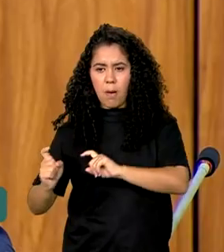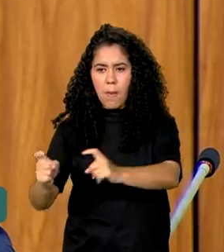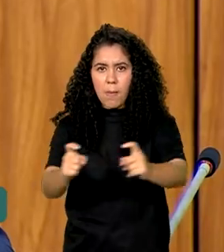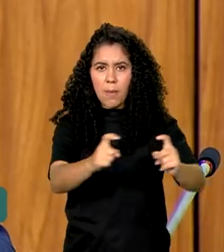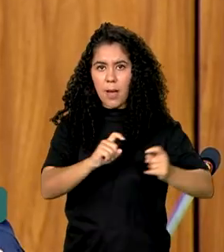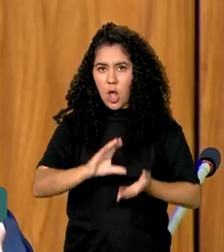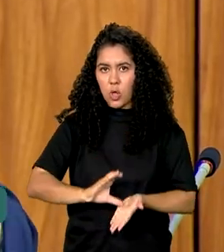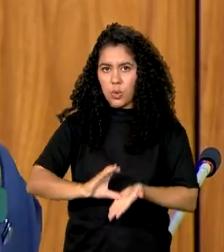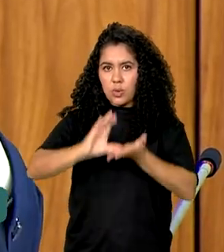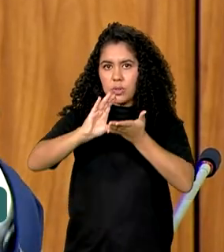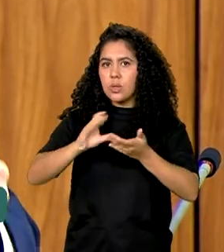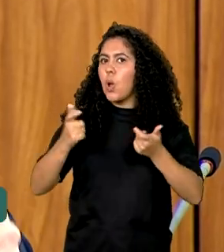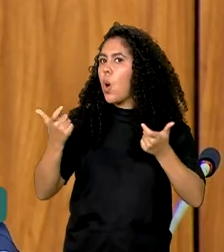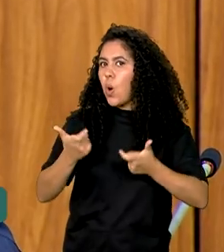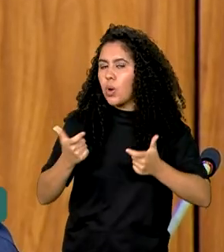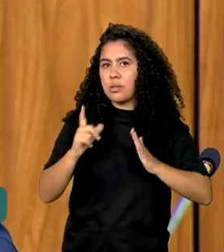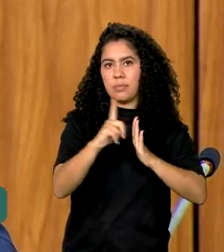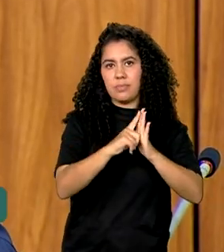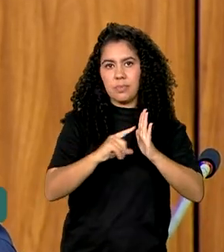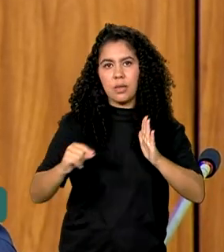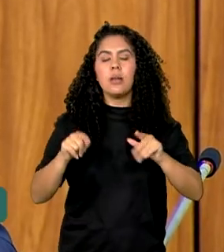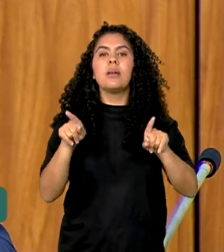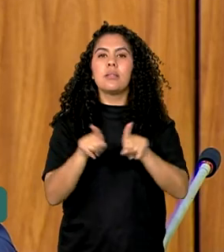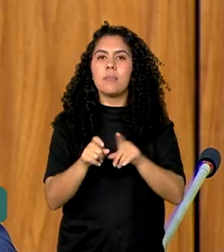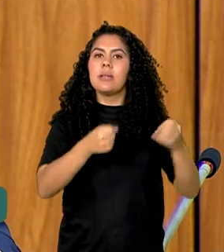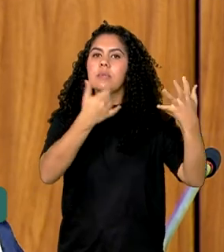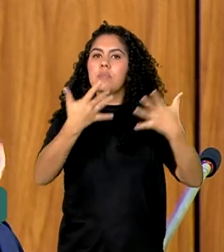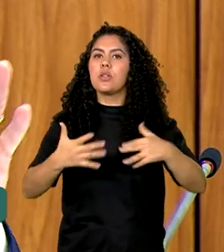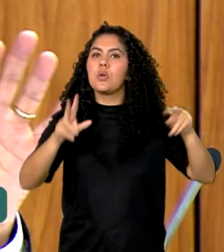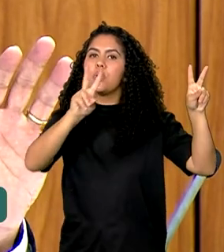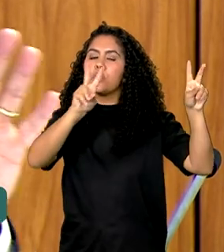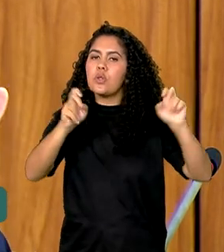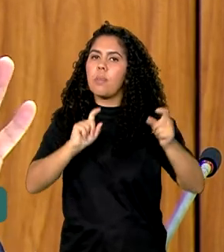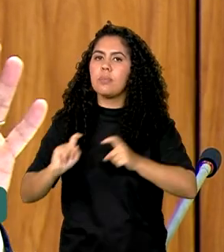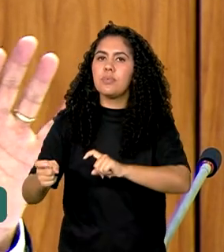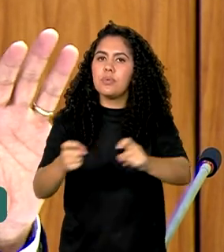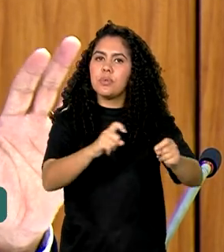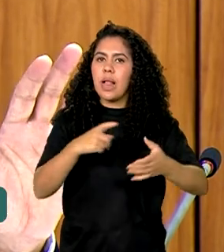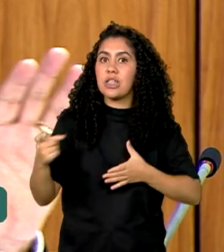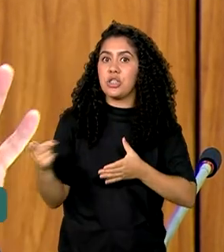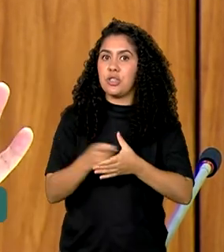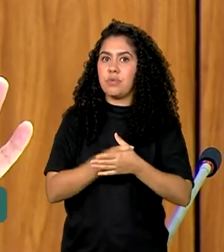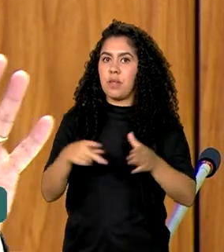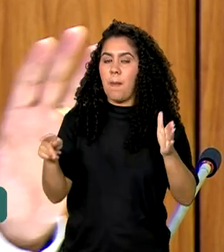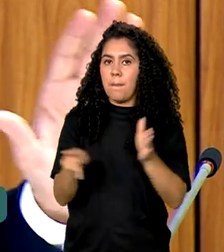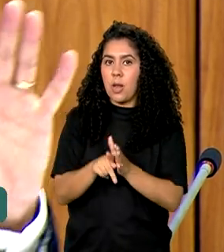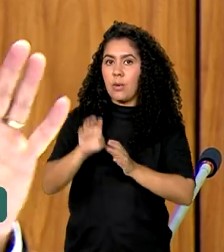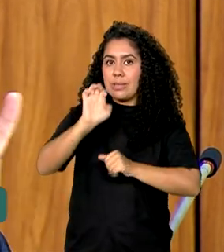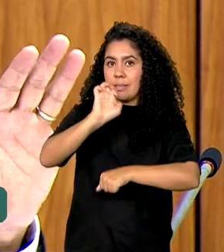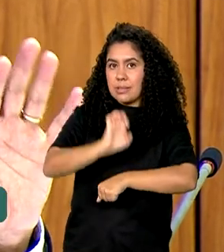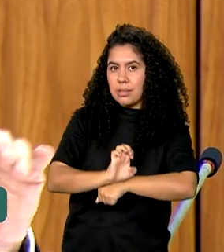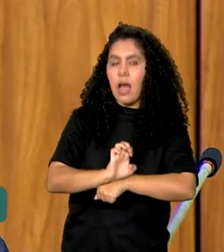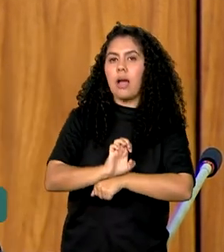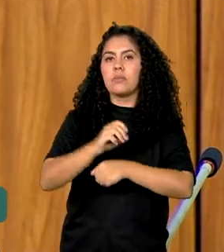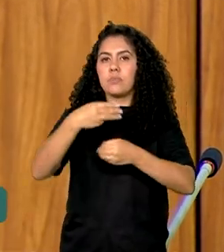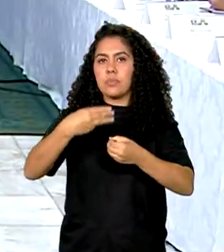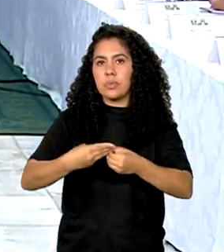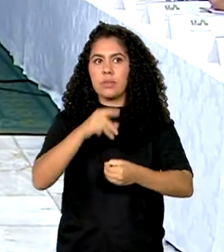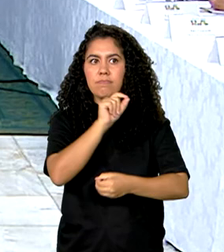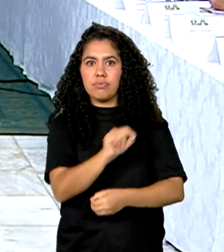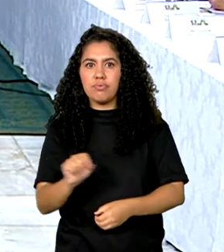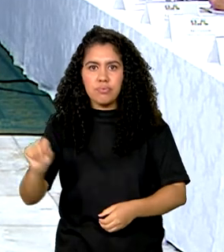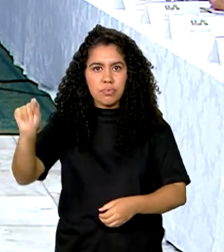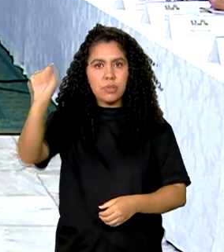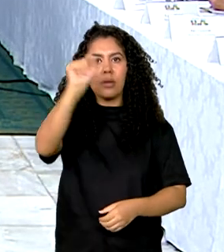Planalto, também foram discutidas as dívidas dos estados e municípios com a União. Segundo o ministro da Fazenda, o governo quer